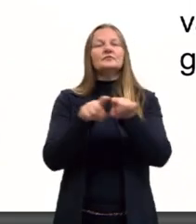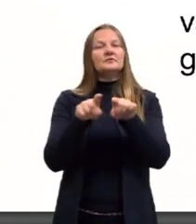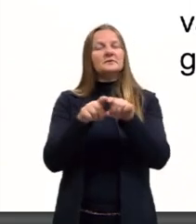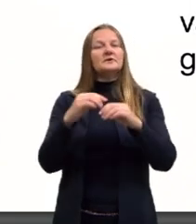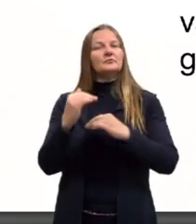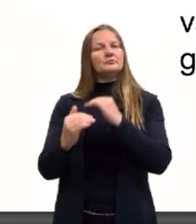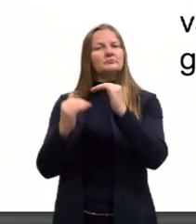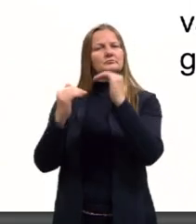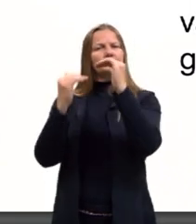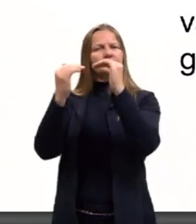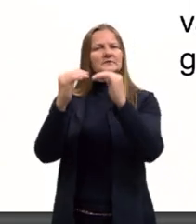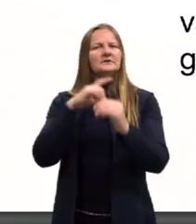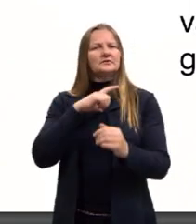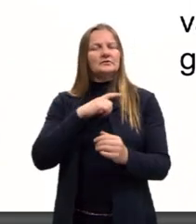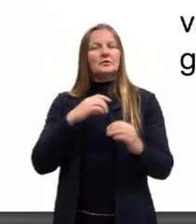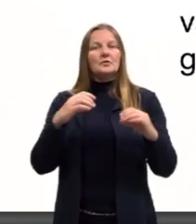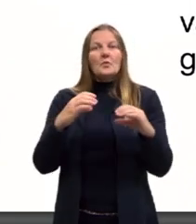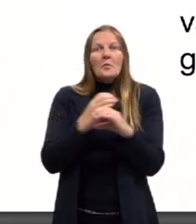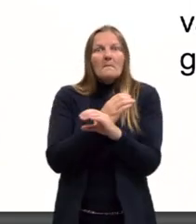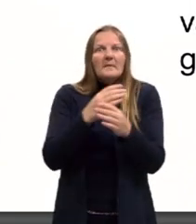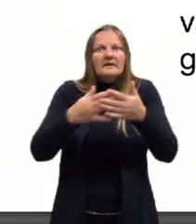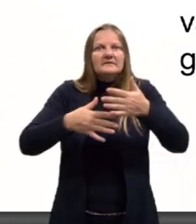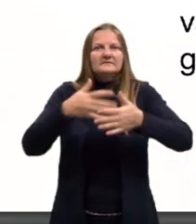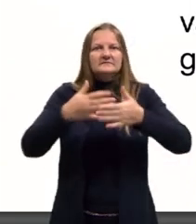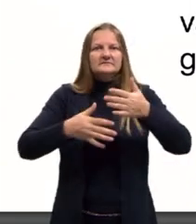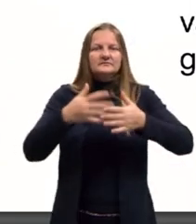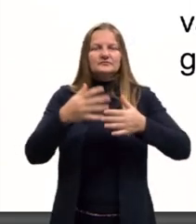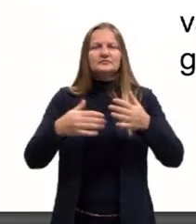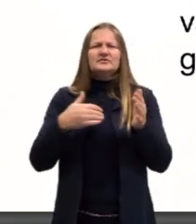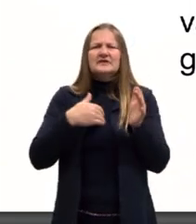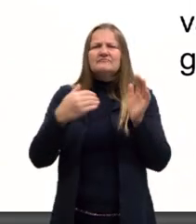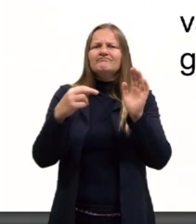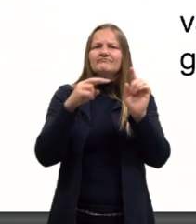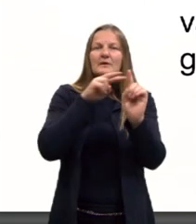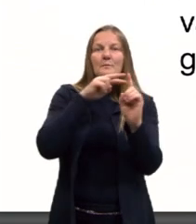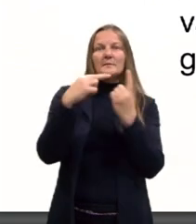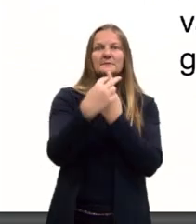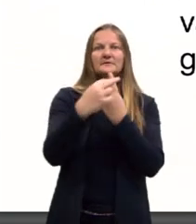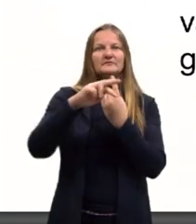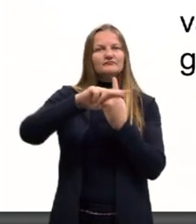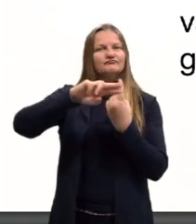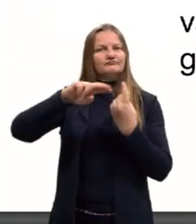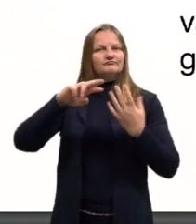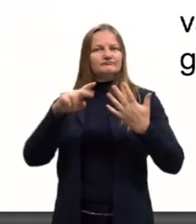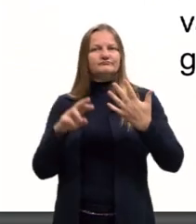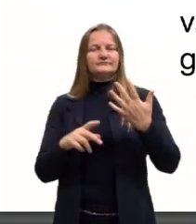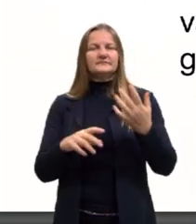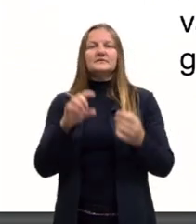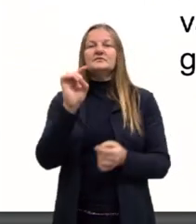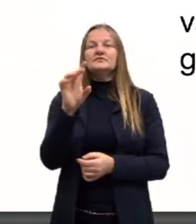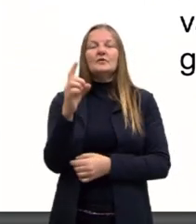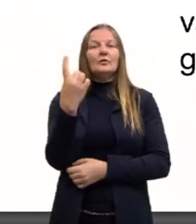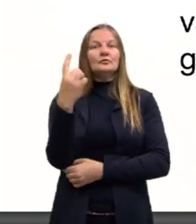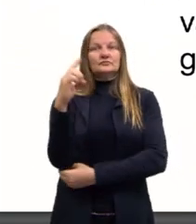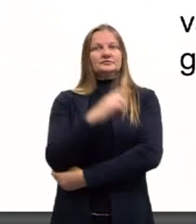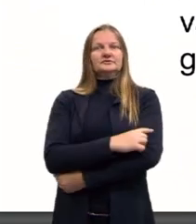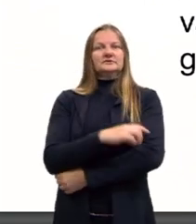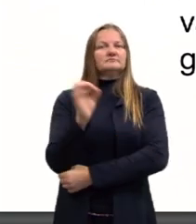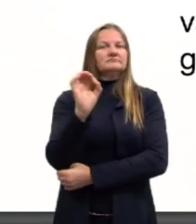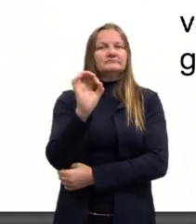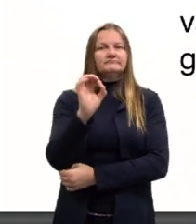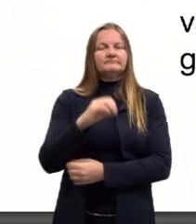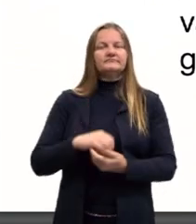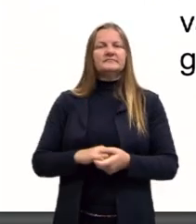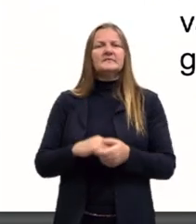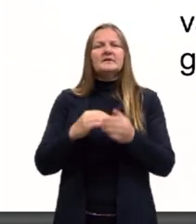processo. Não só ela ser complexa e ela ter muitos motivos, mas ela não aconteceu só no dia da tomada da Bastilha.